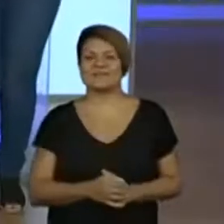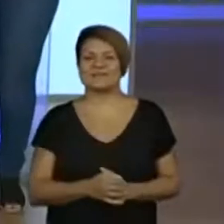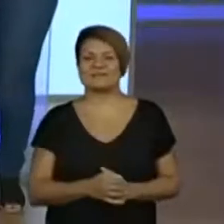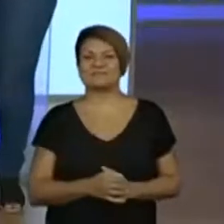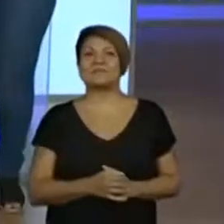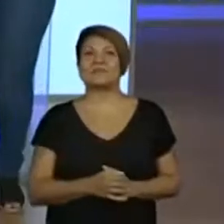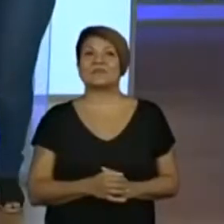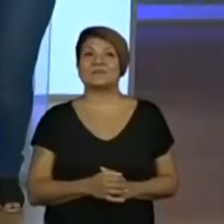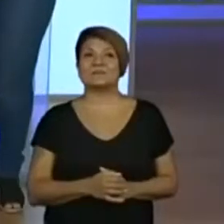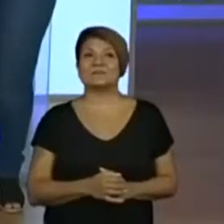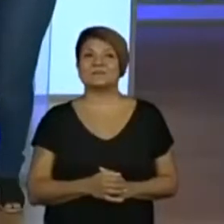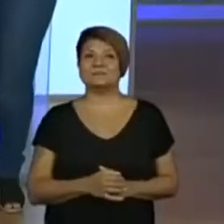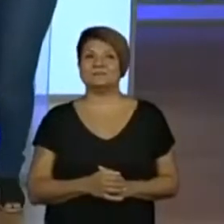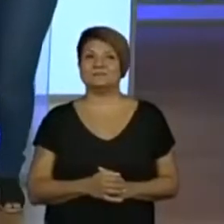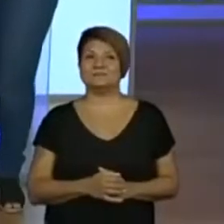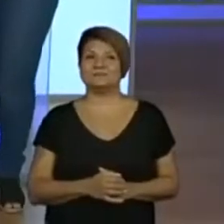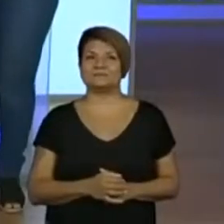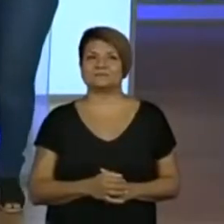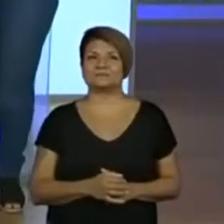Né?